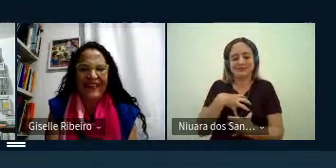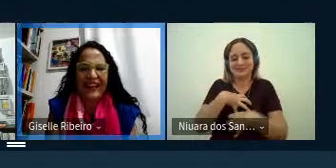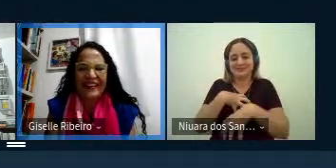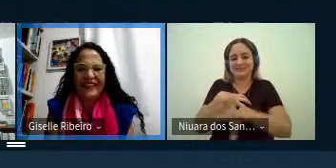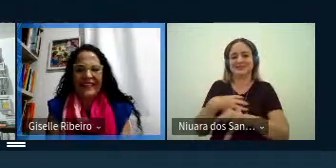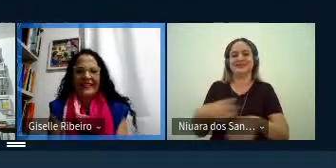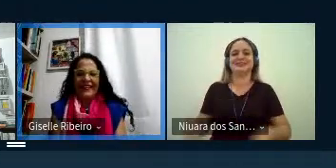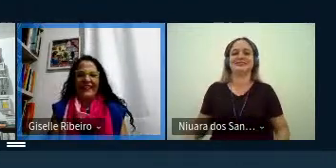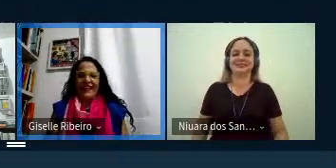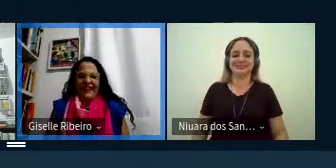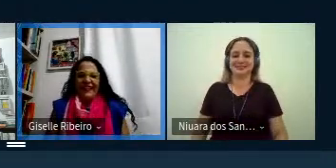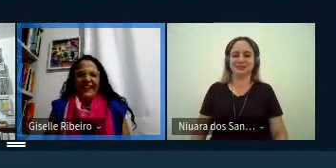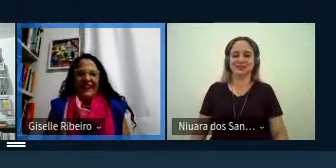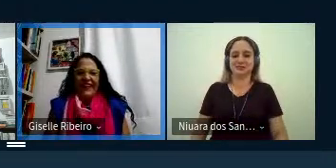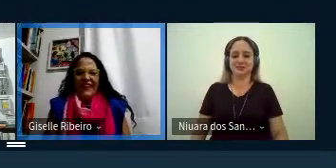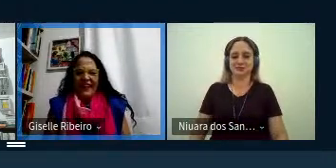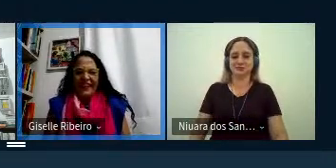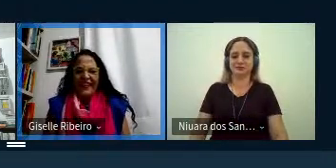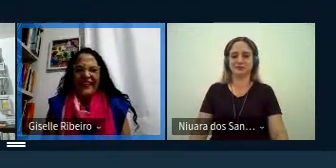obrigada